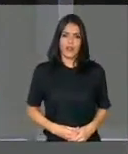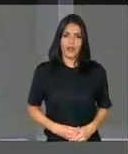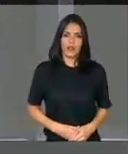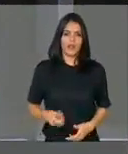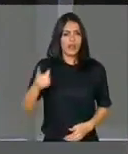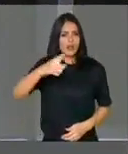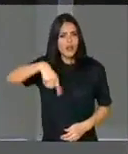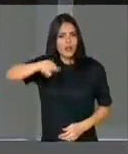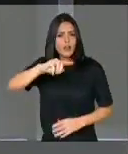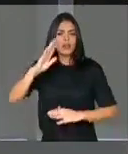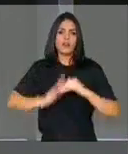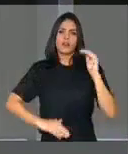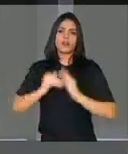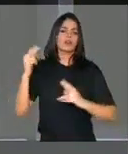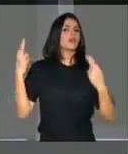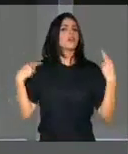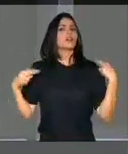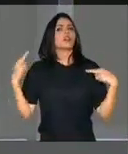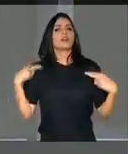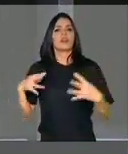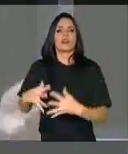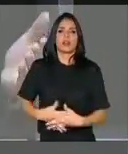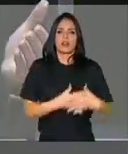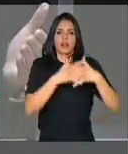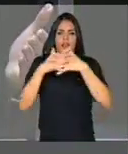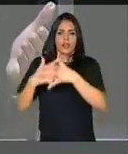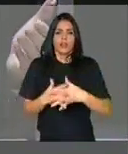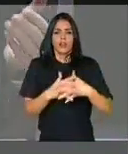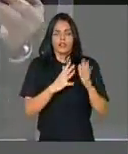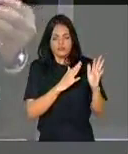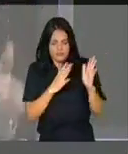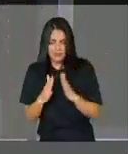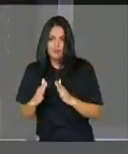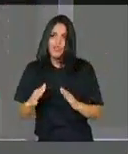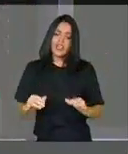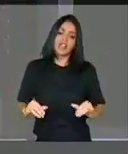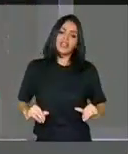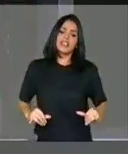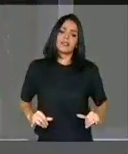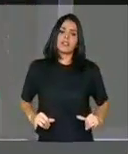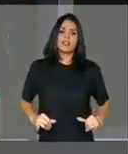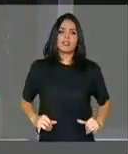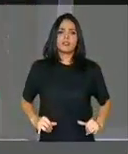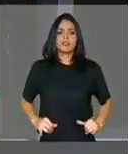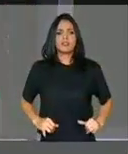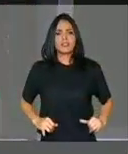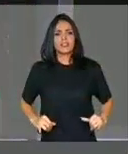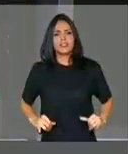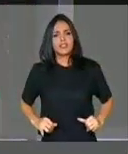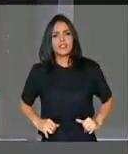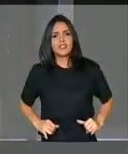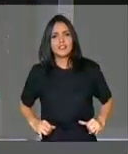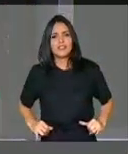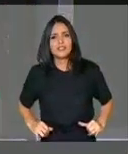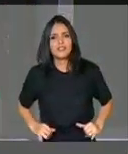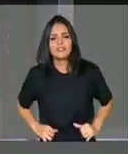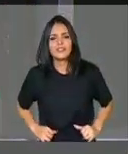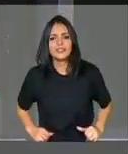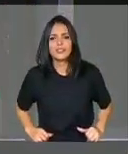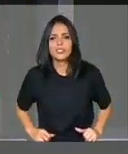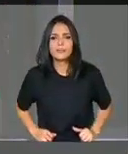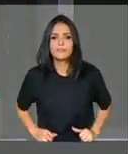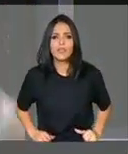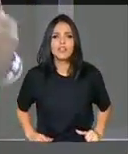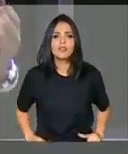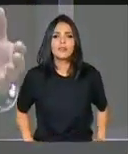eles vêm sofrendo um processo de desgaste. Desde que começou a crise econômica, você tem uma oferta maior